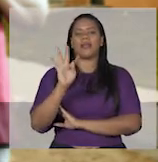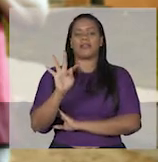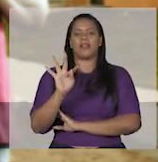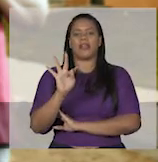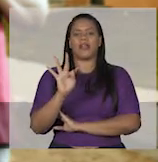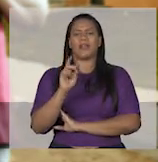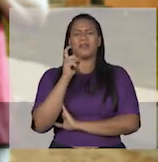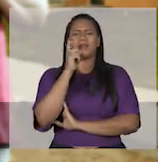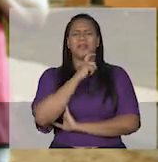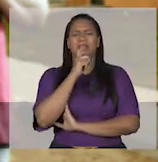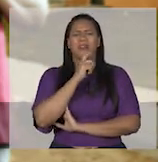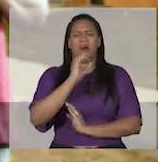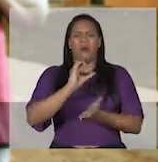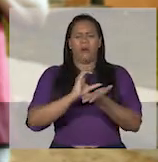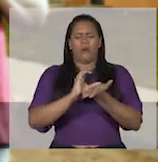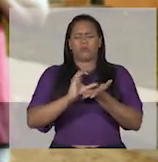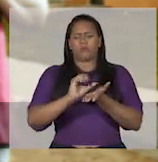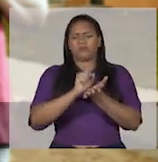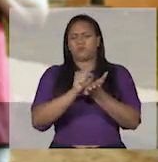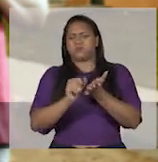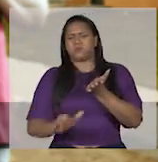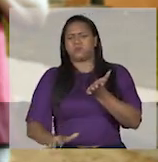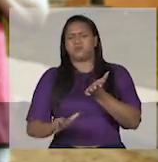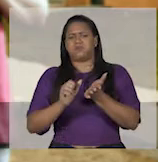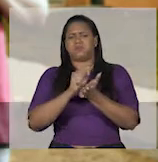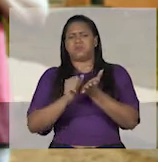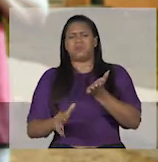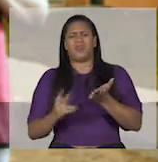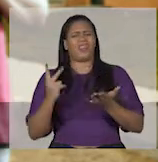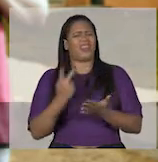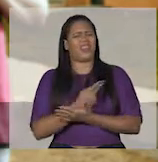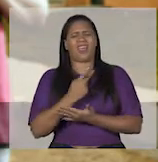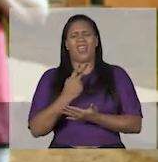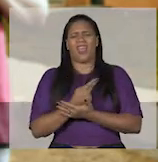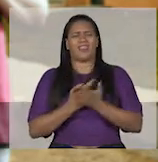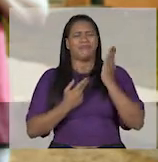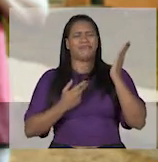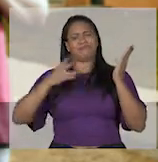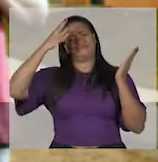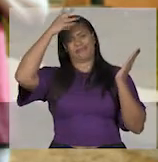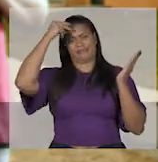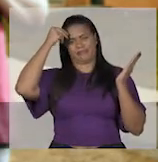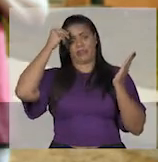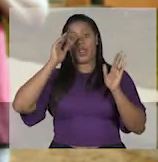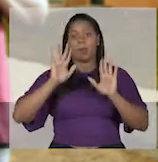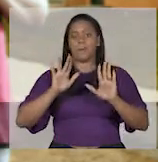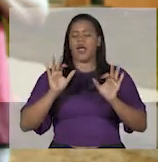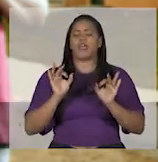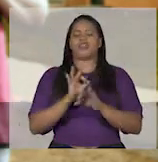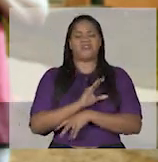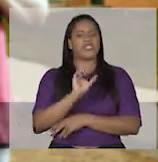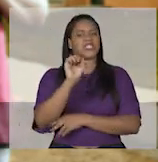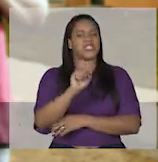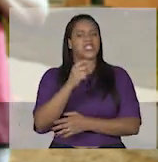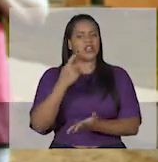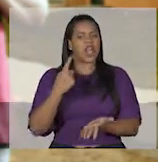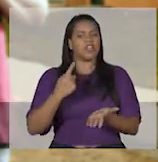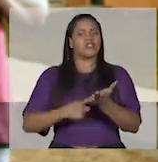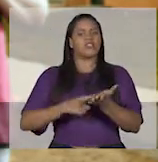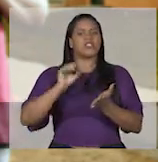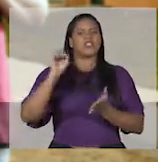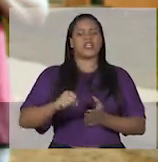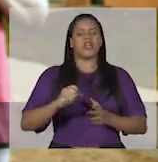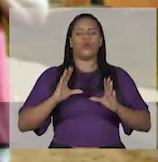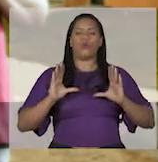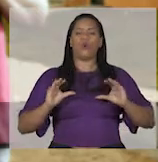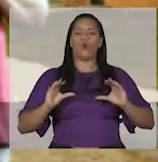Fantasma Muito dinheiro público já foi gasto e muito mal gasto pelo prefeito Mas nós vamos resolver esse problema e garantir